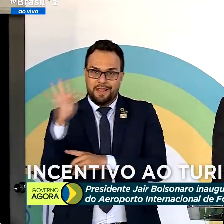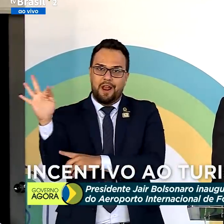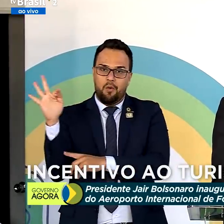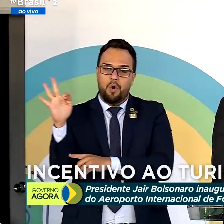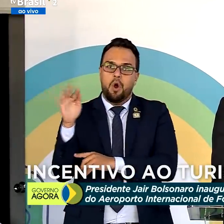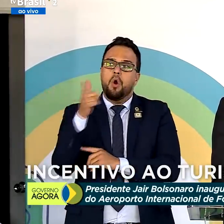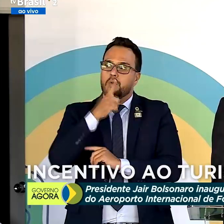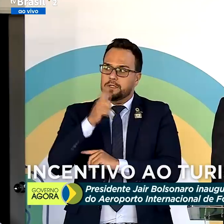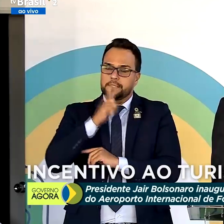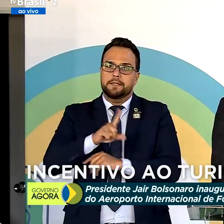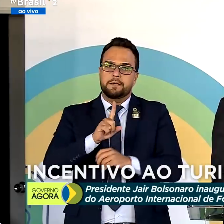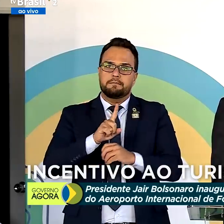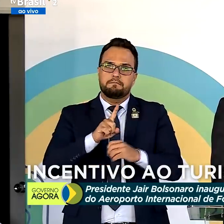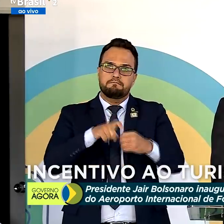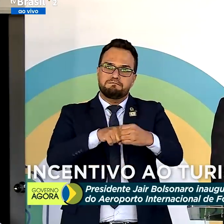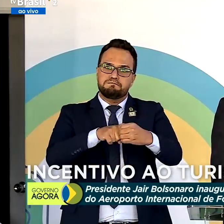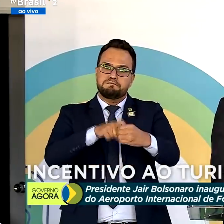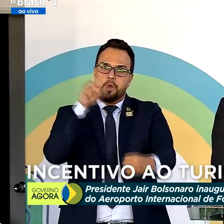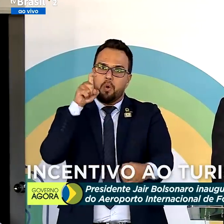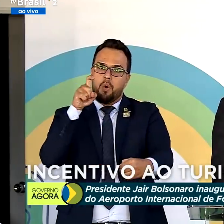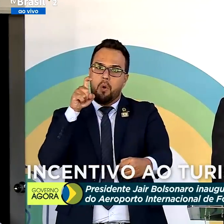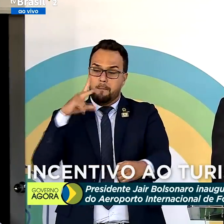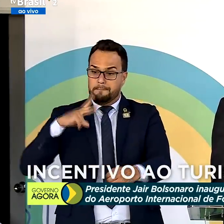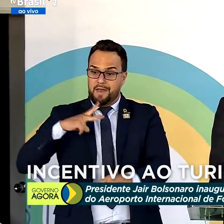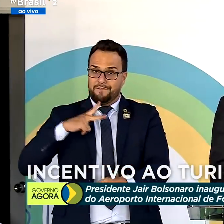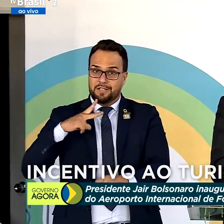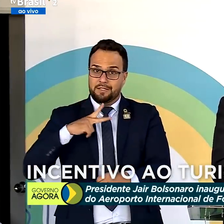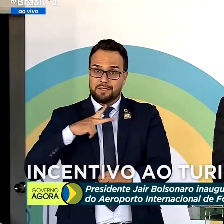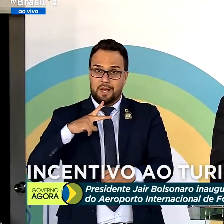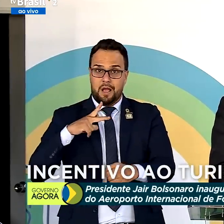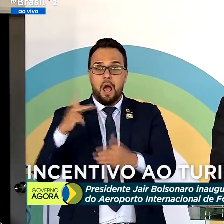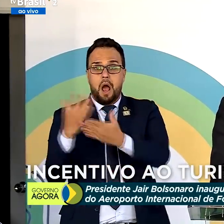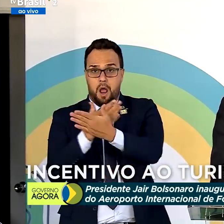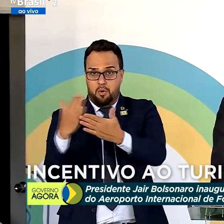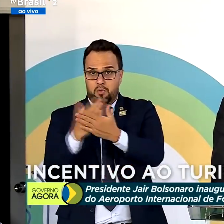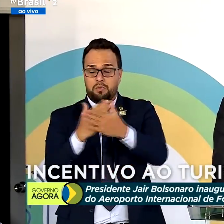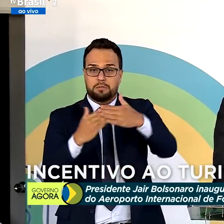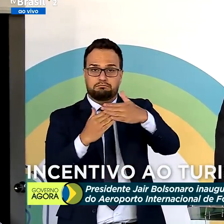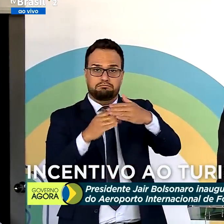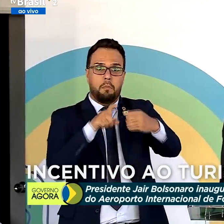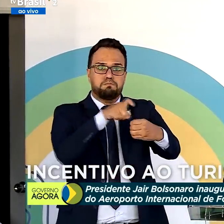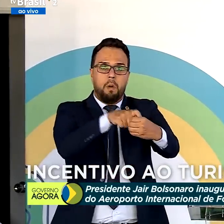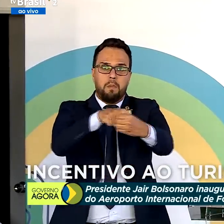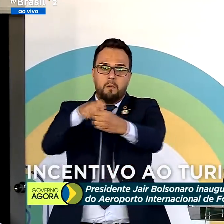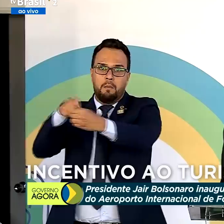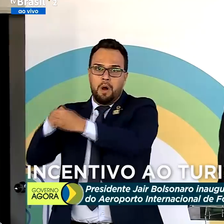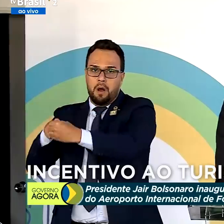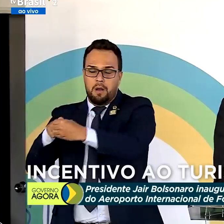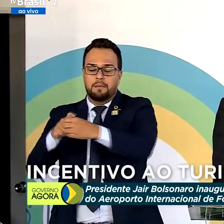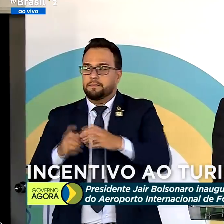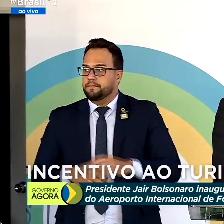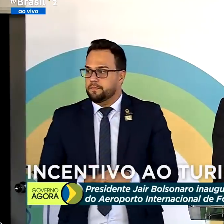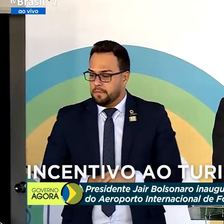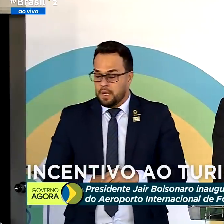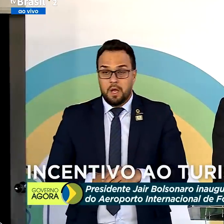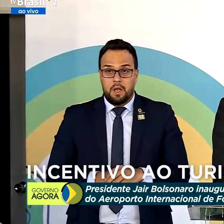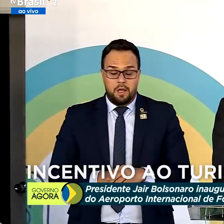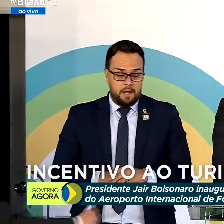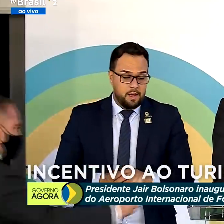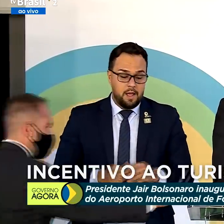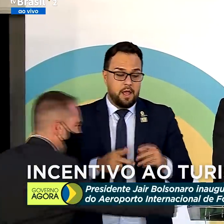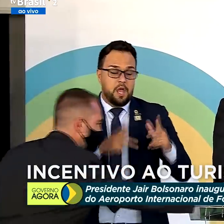parte das estatais, nós faremos. Como disse aqui o presidente da Infraero, não